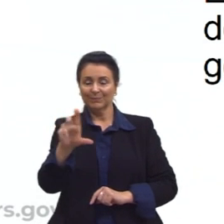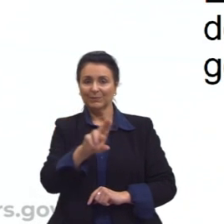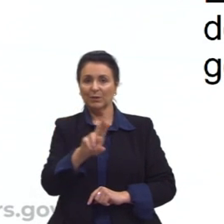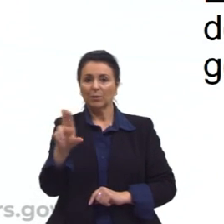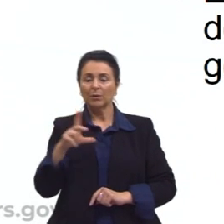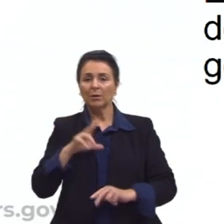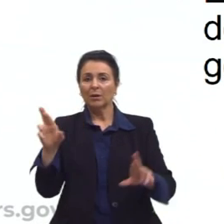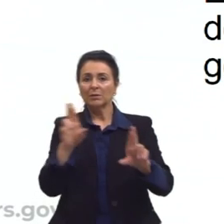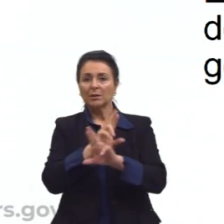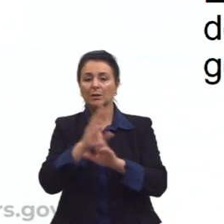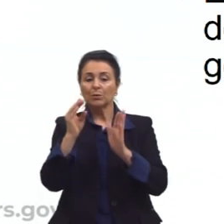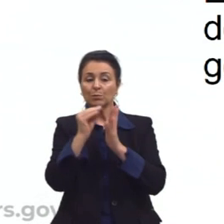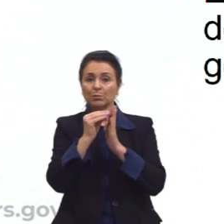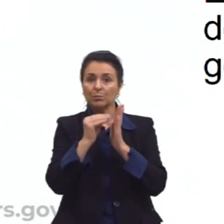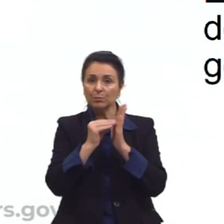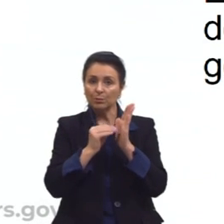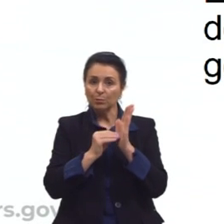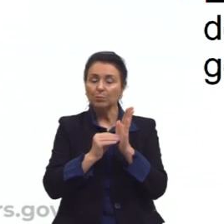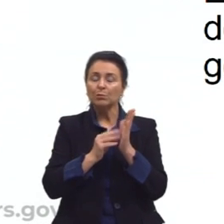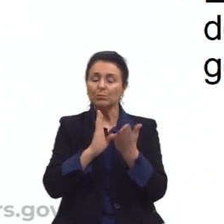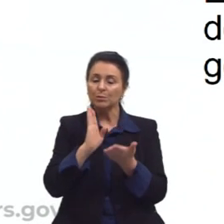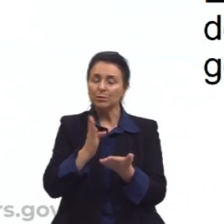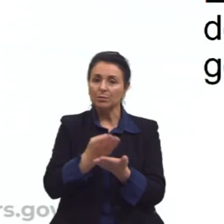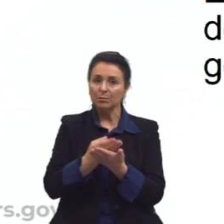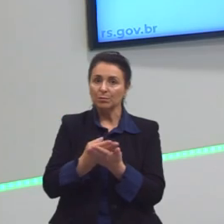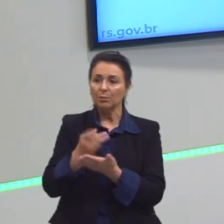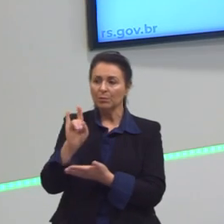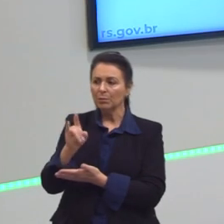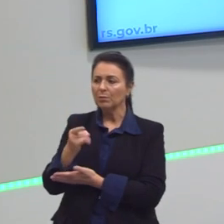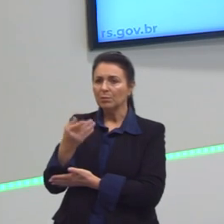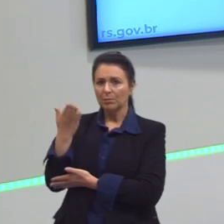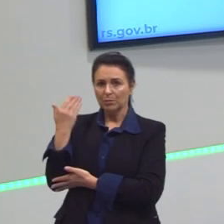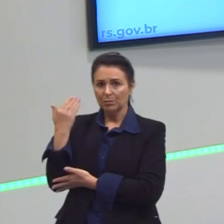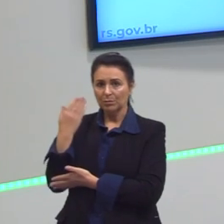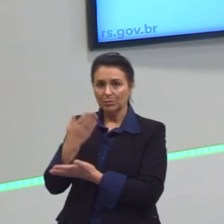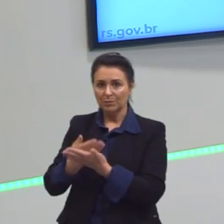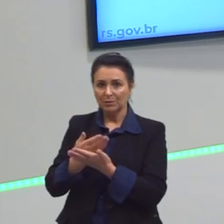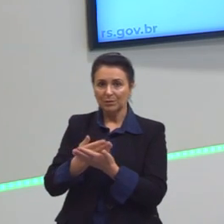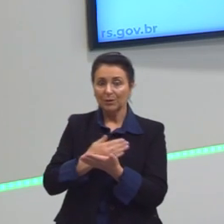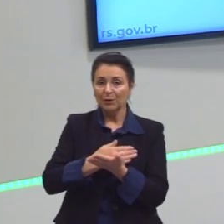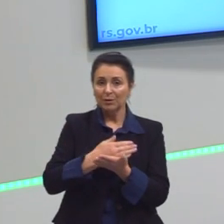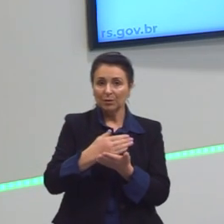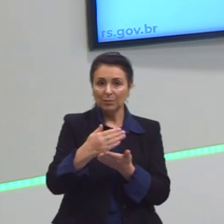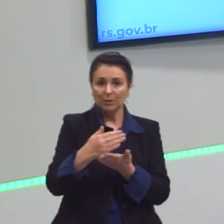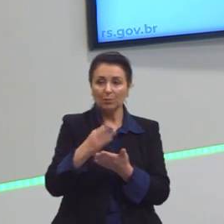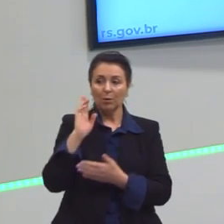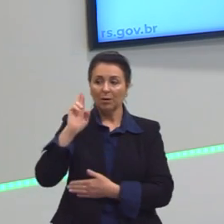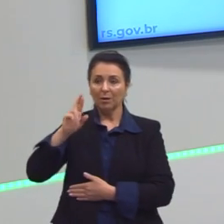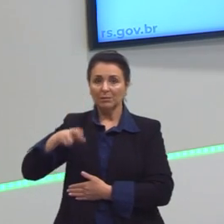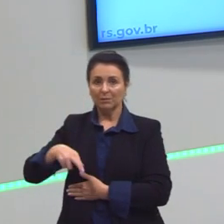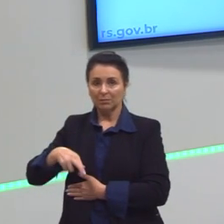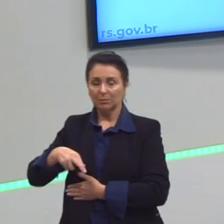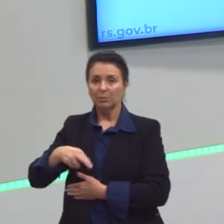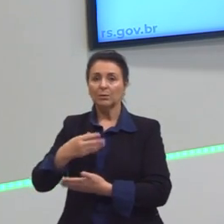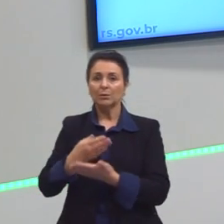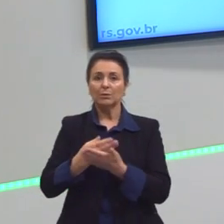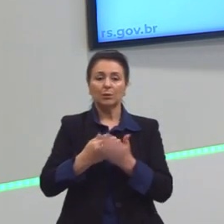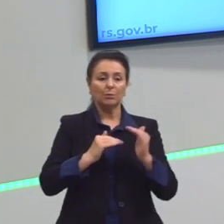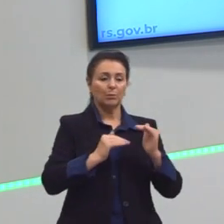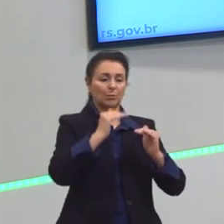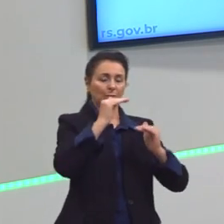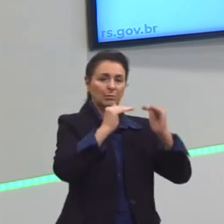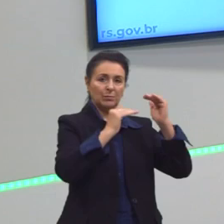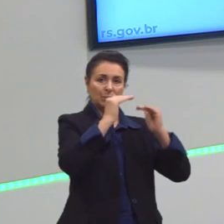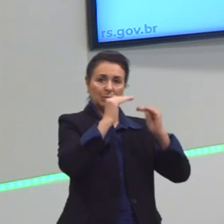com os conteúdos que nós estamos estudando nas últimas aulas. Nós começamos estudando a razão, então, estudamos proporção,